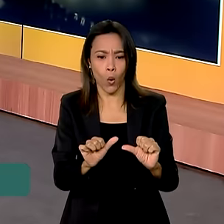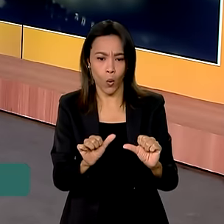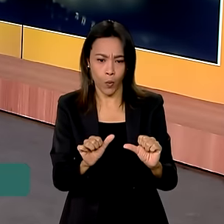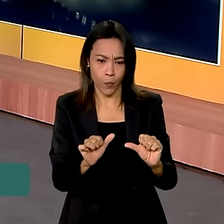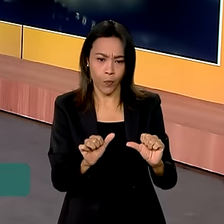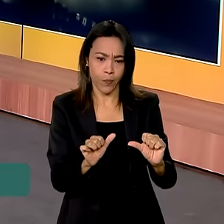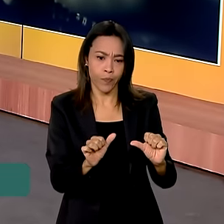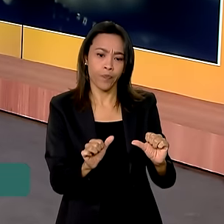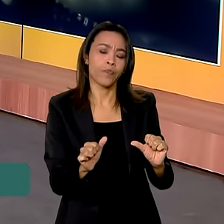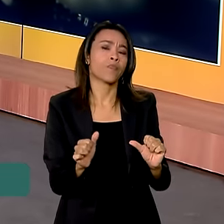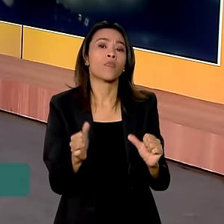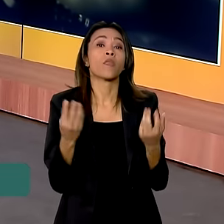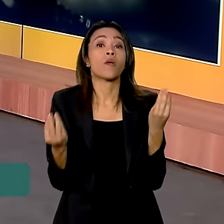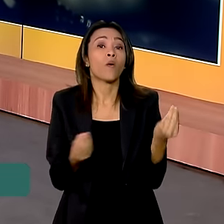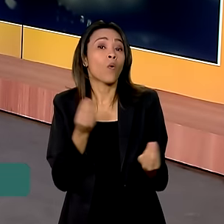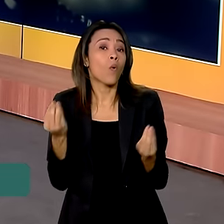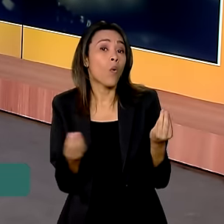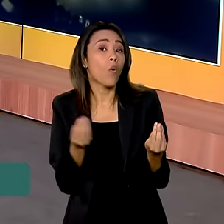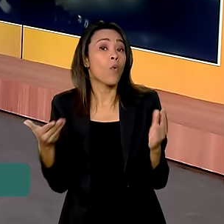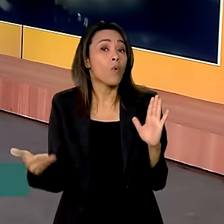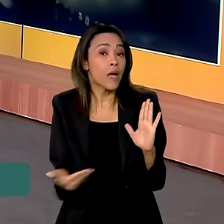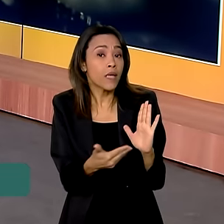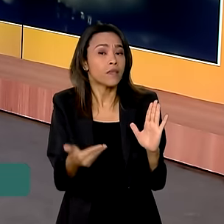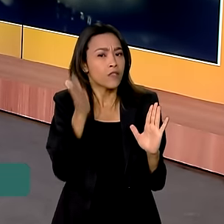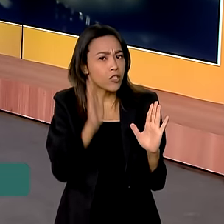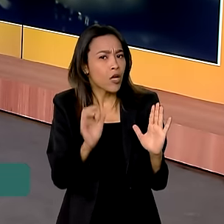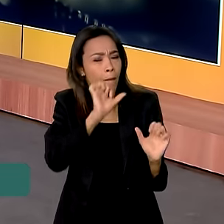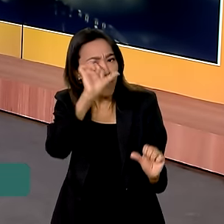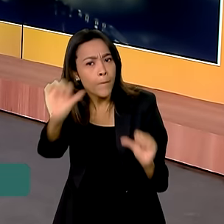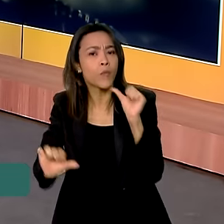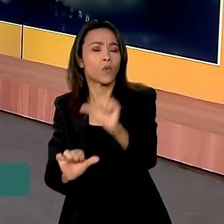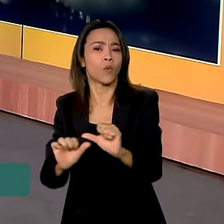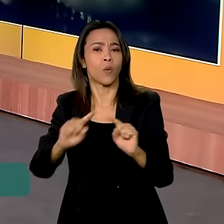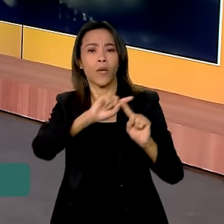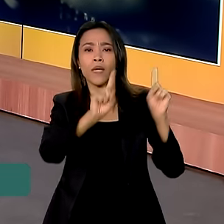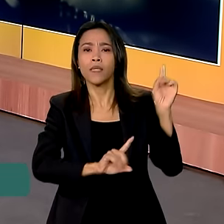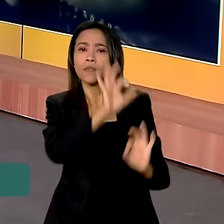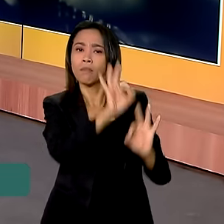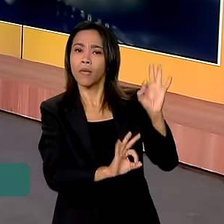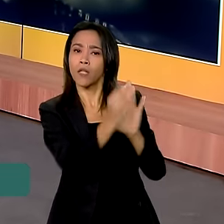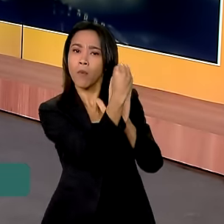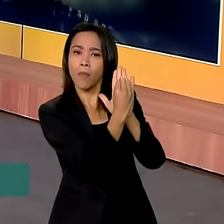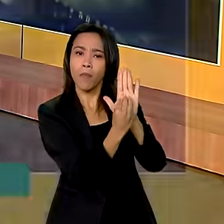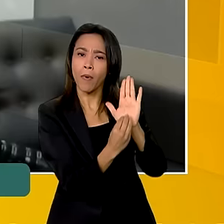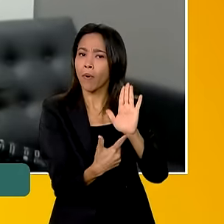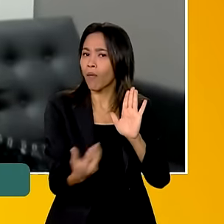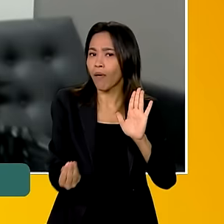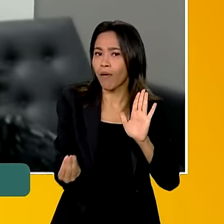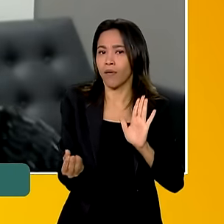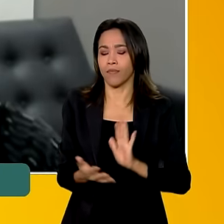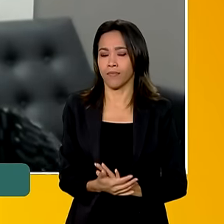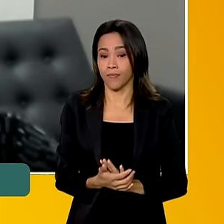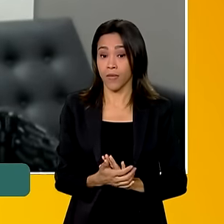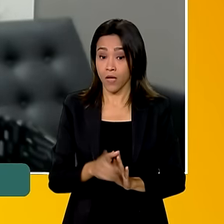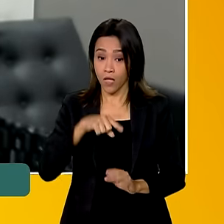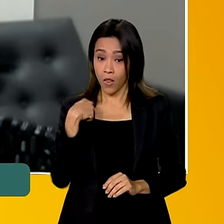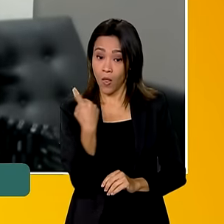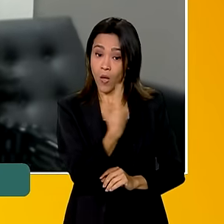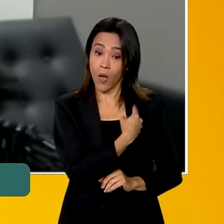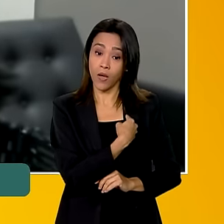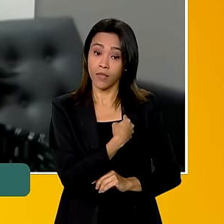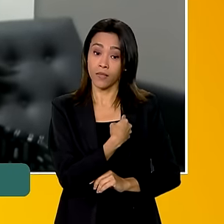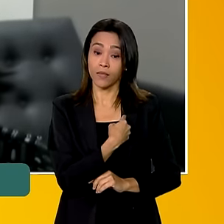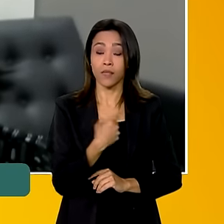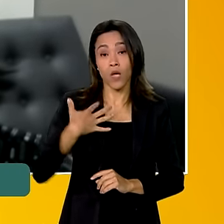Viver Sem Limite. Como é que começou a secretária a mudar já essa realidade? O que a gente quer é que a gente